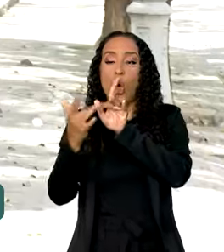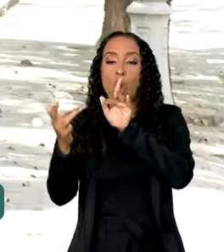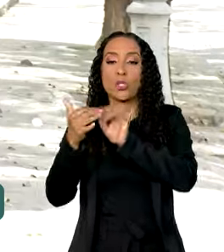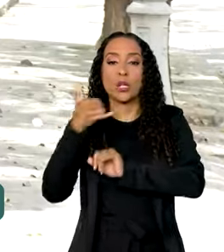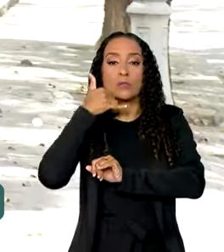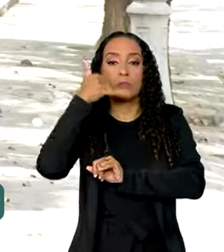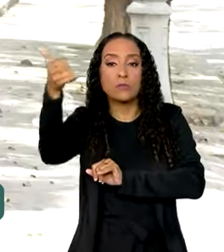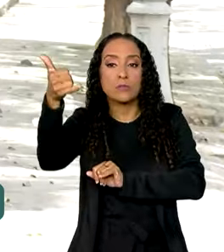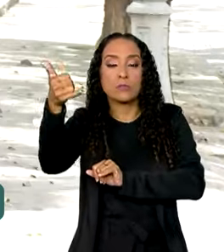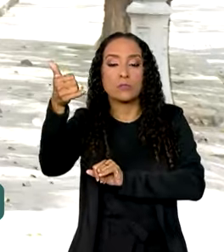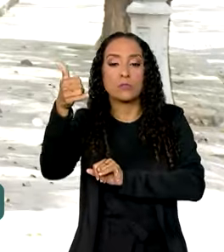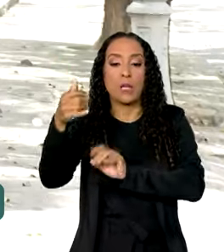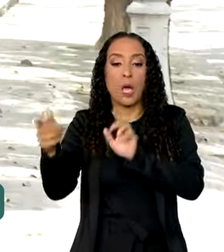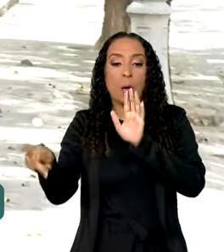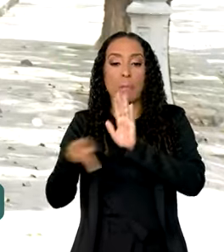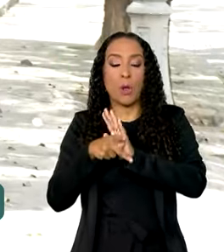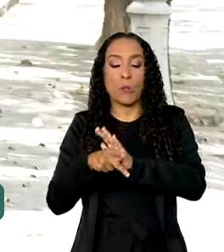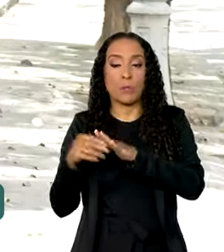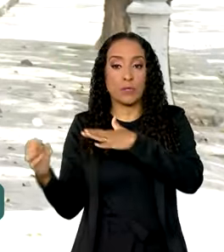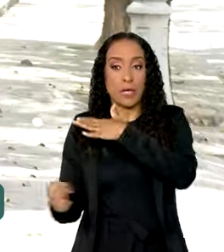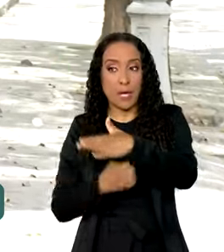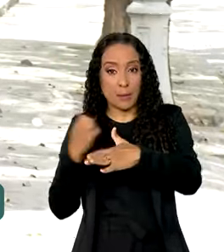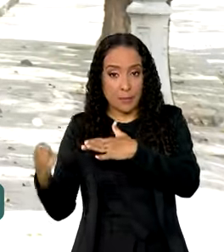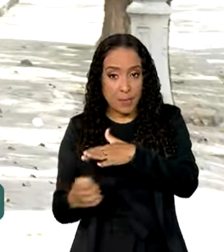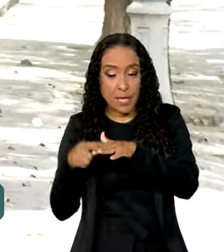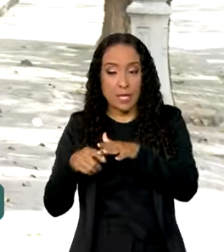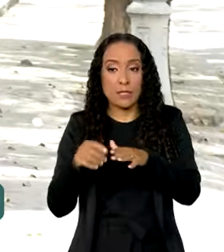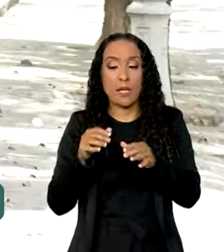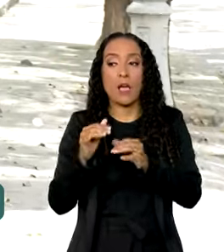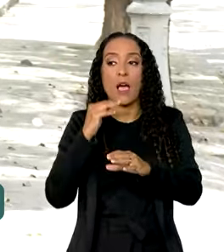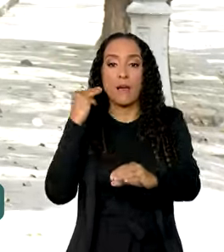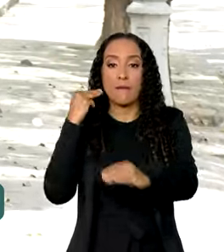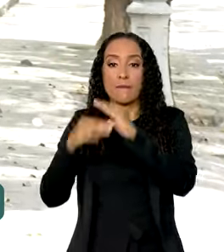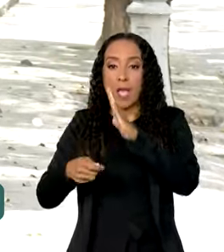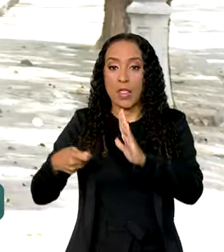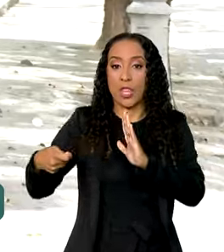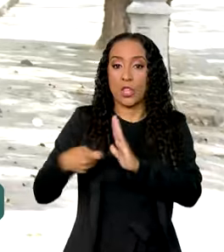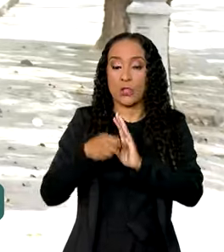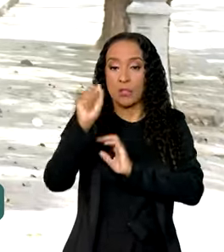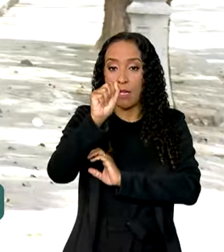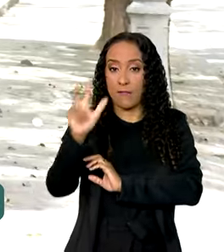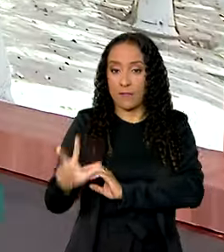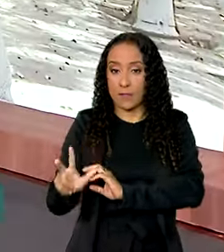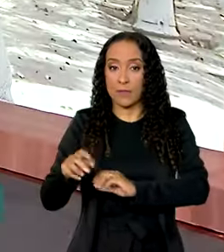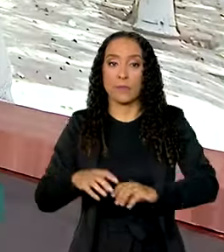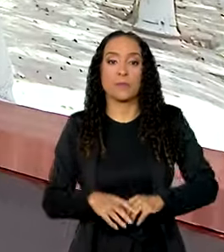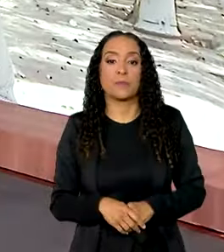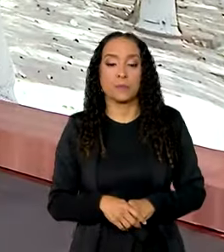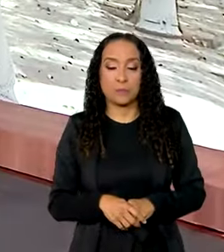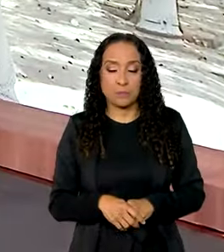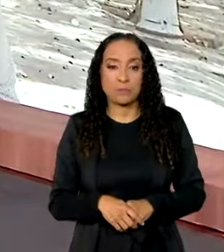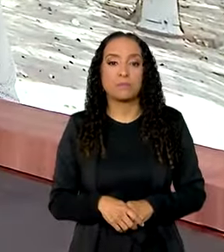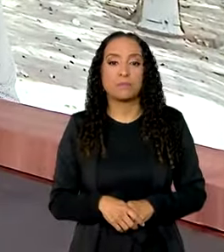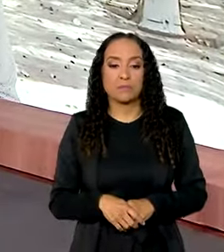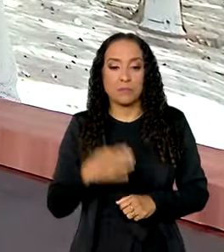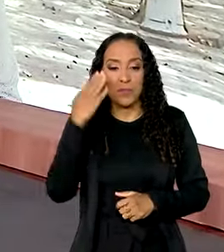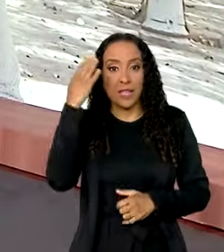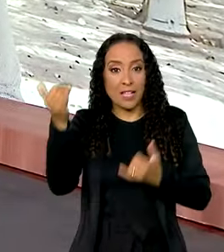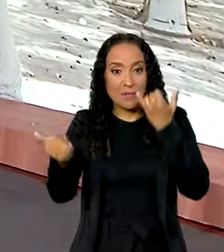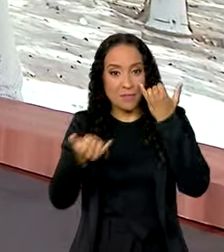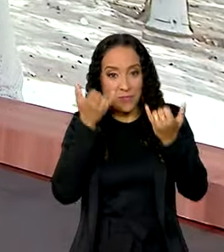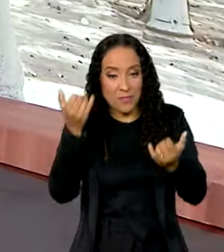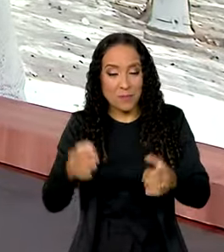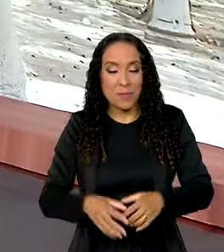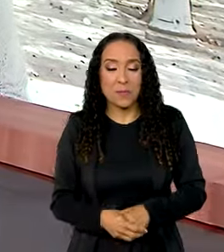atendimento ao consumidor da empresa Novo Nordisk e encaminhar a denúncia à Anvisa. Vanessa. Ok, Thiago. Obrigada pelas